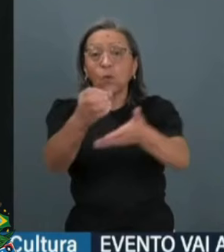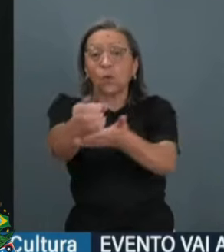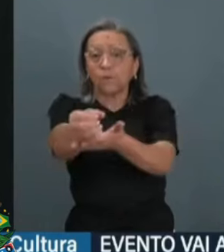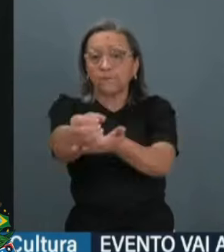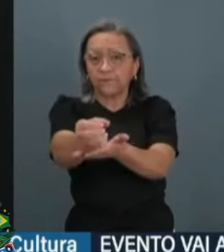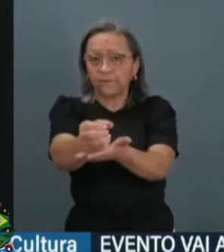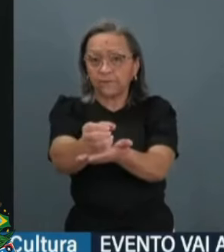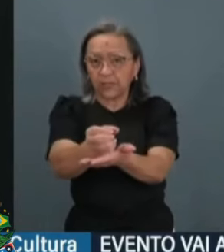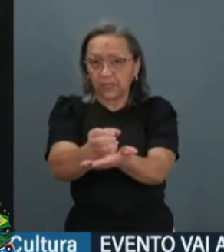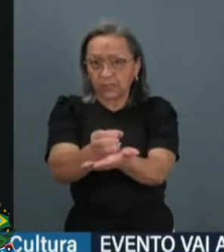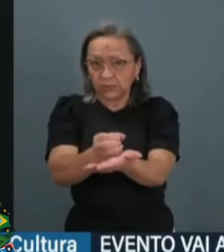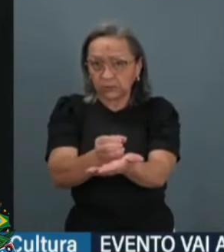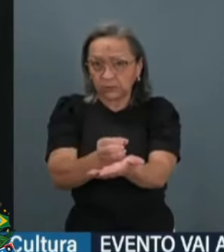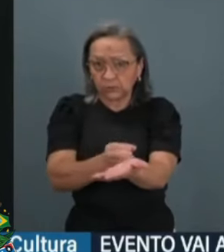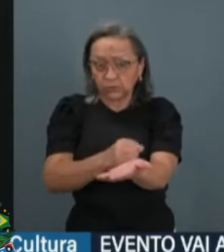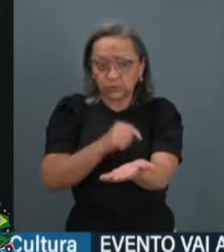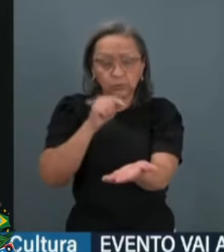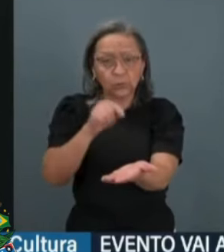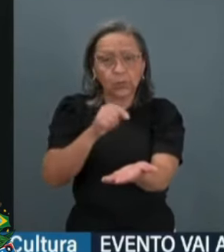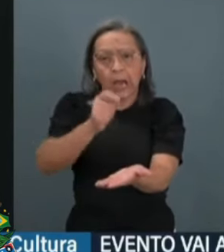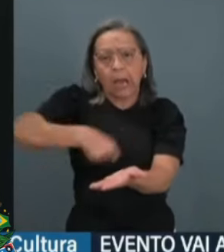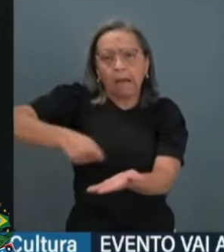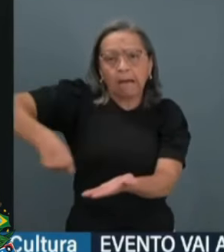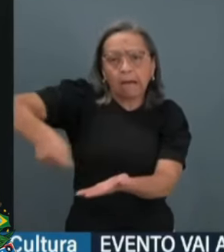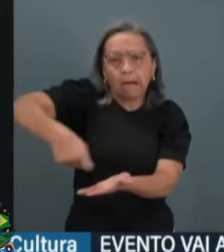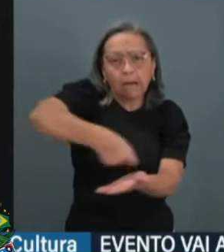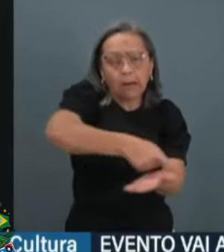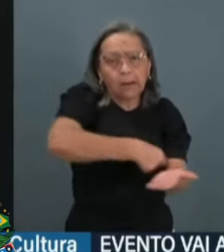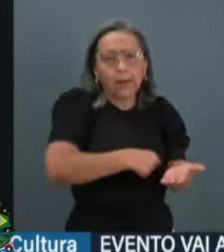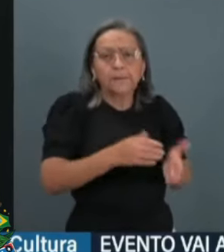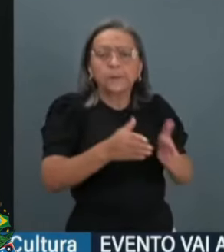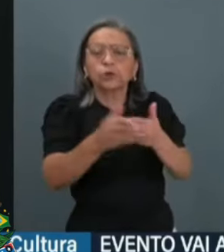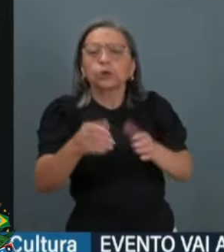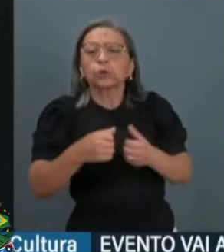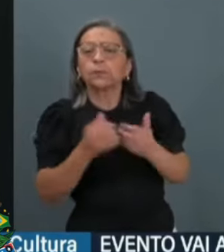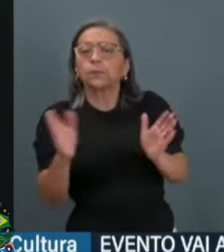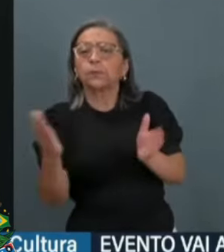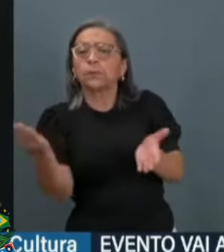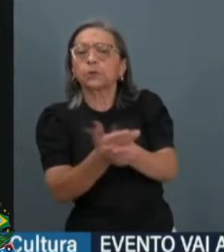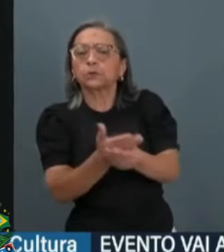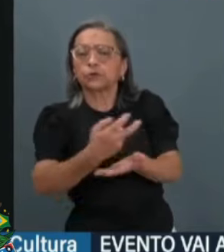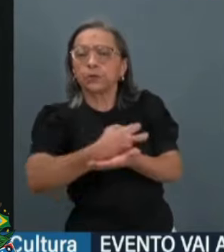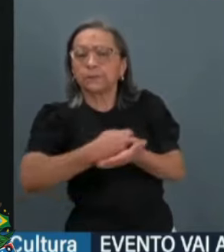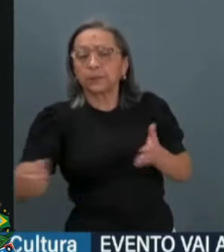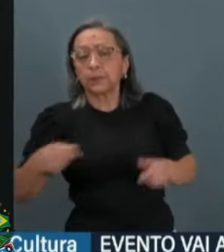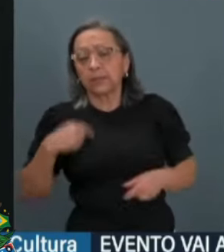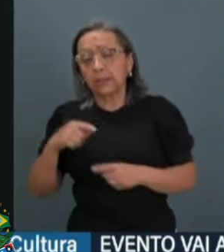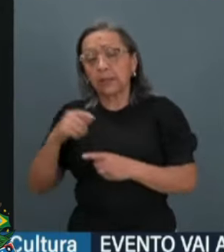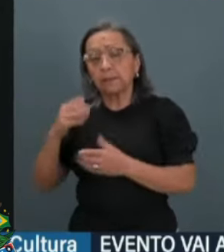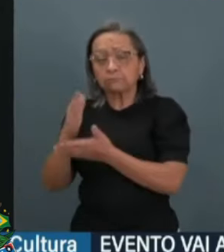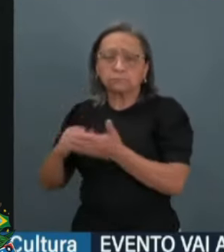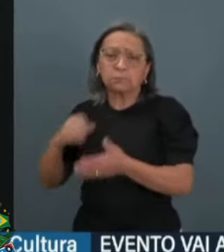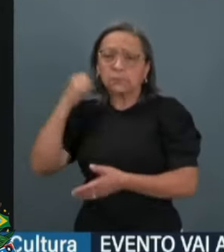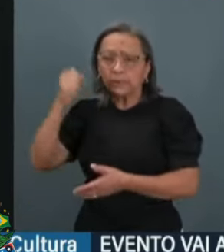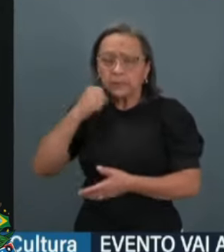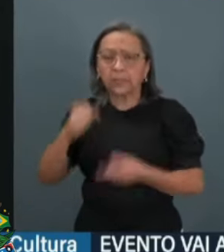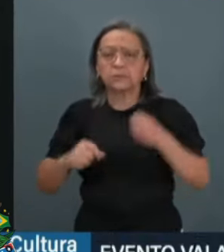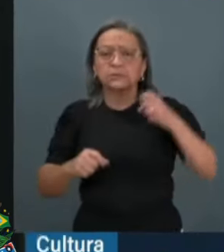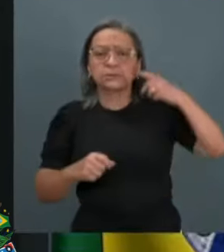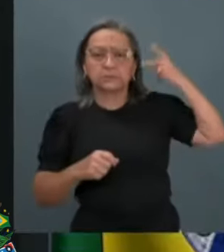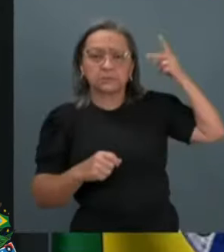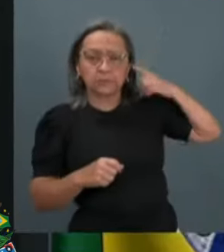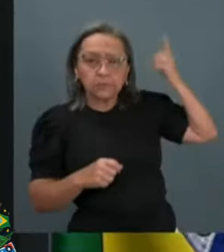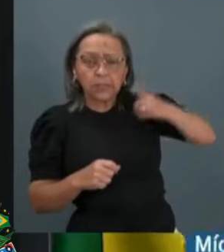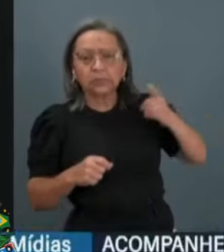abertura de processo de impeachment que um conjunto de deputados e representantes da sociedade apresentaram ontem ao